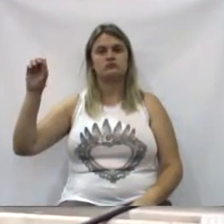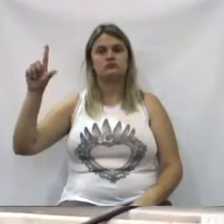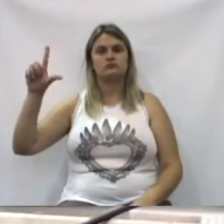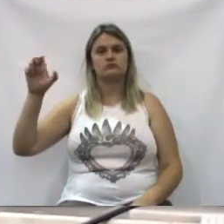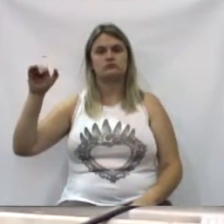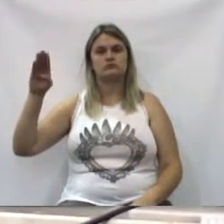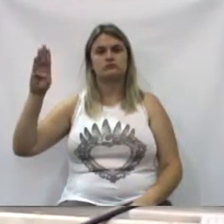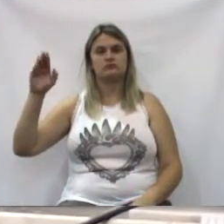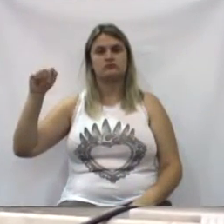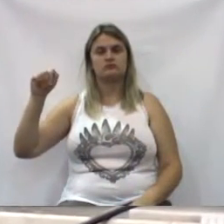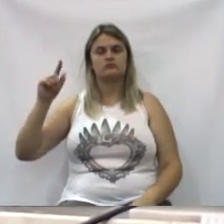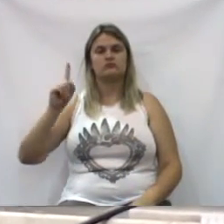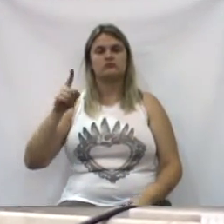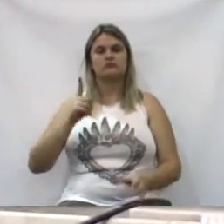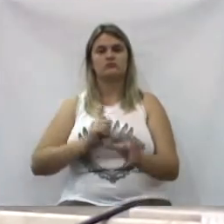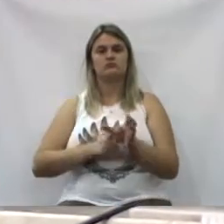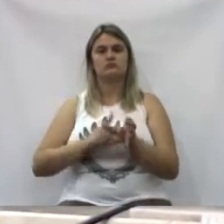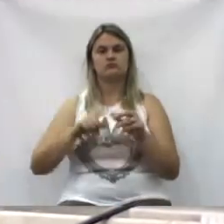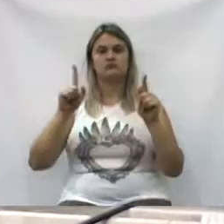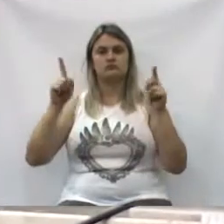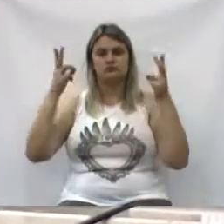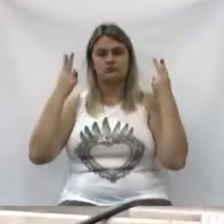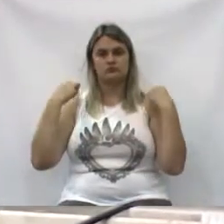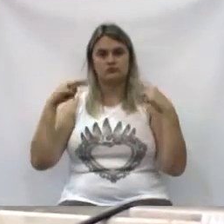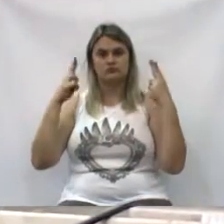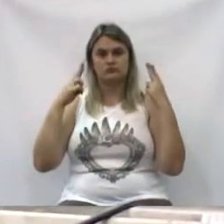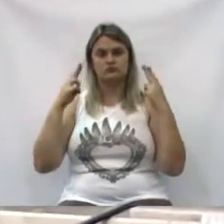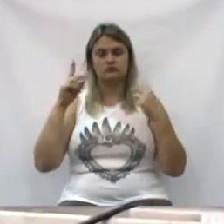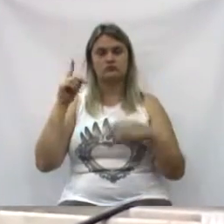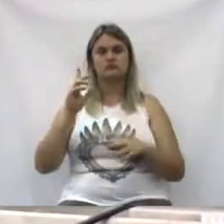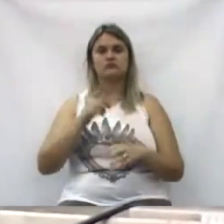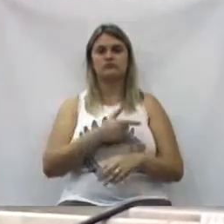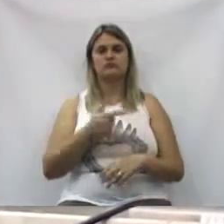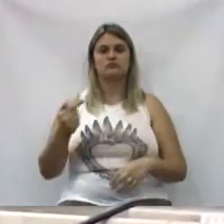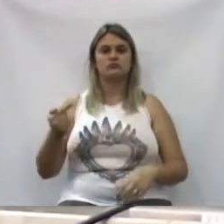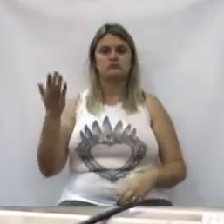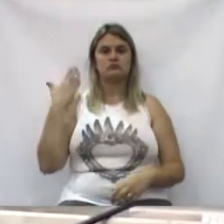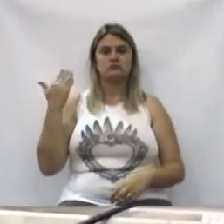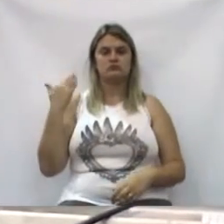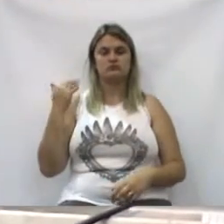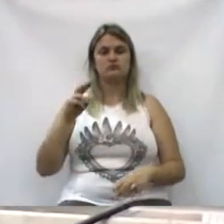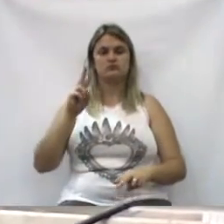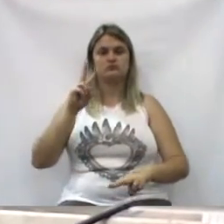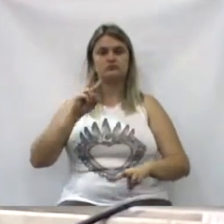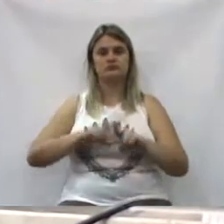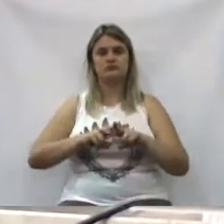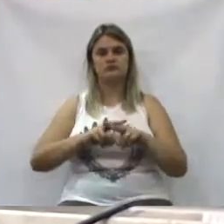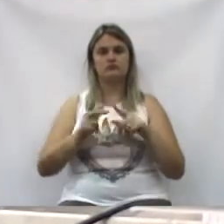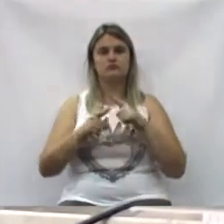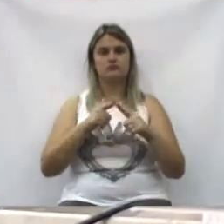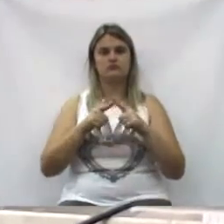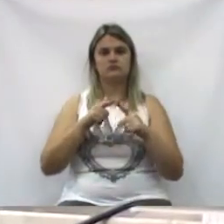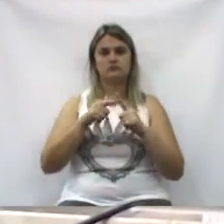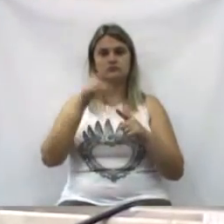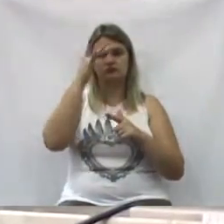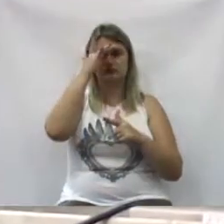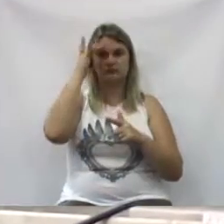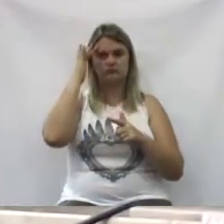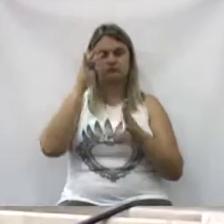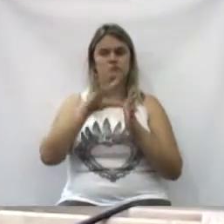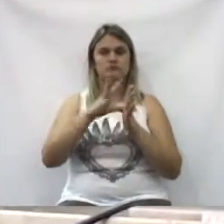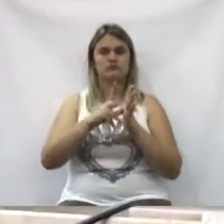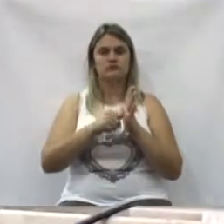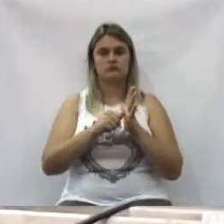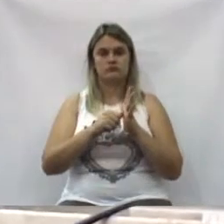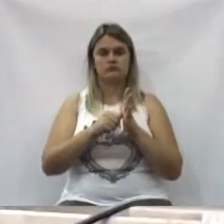desenvolvida na cidade de General Carneiro, durante a última semana, quando inibiram o pessoal